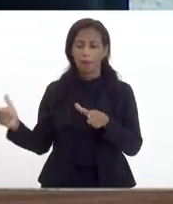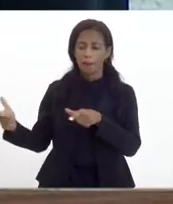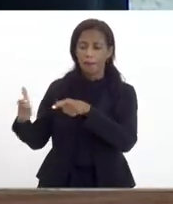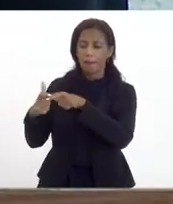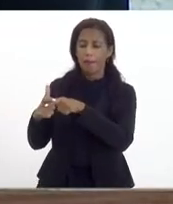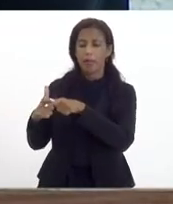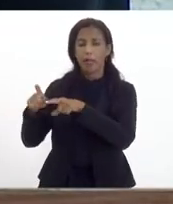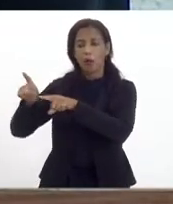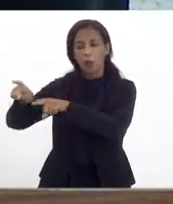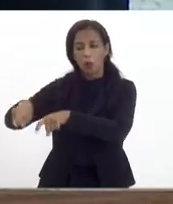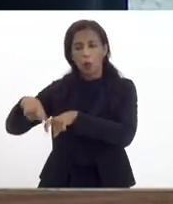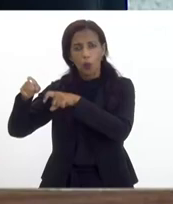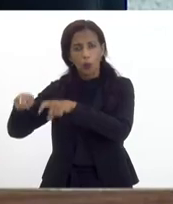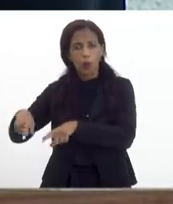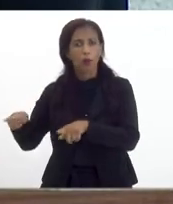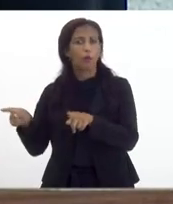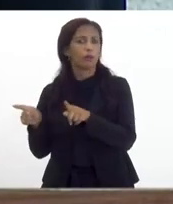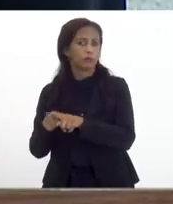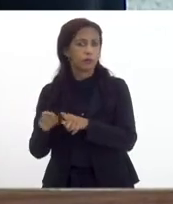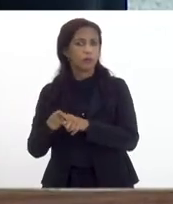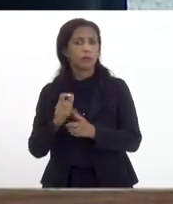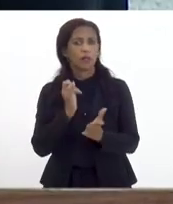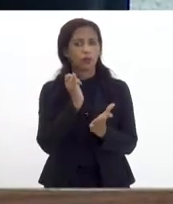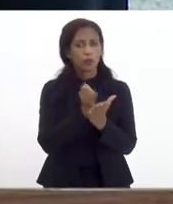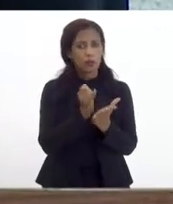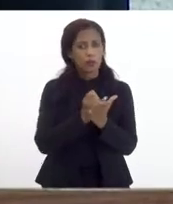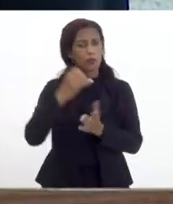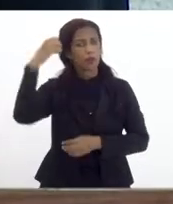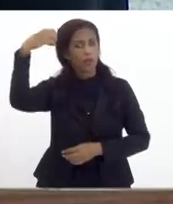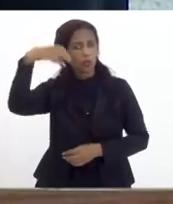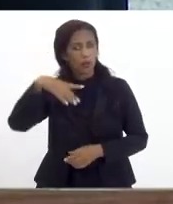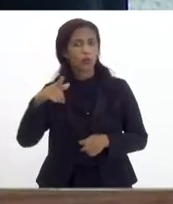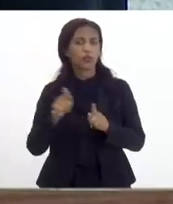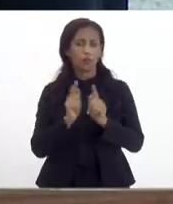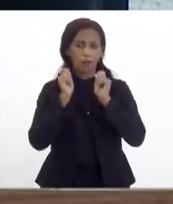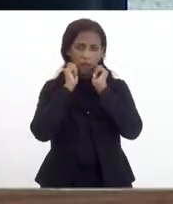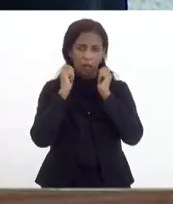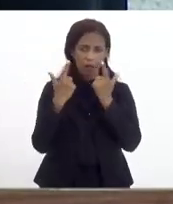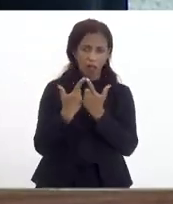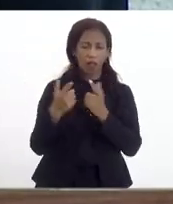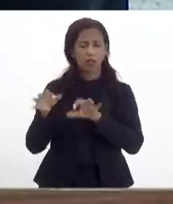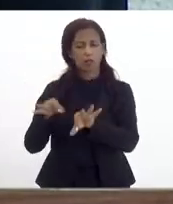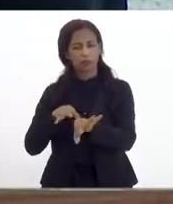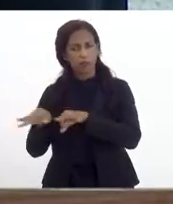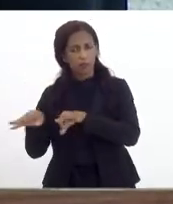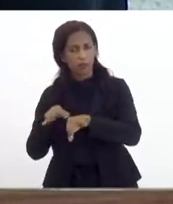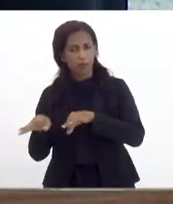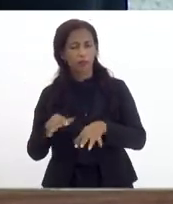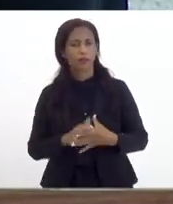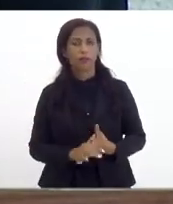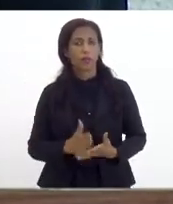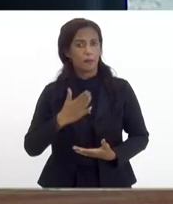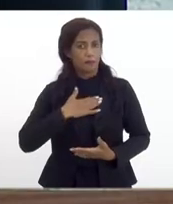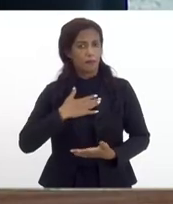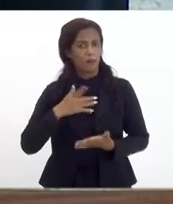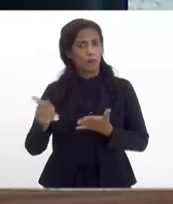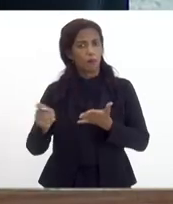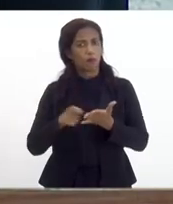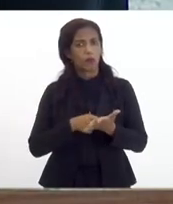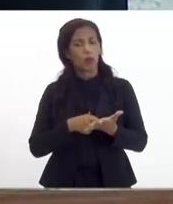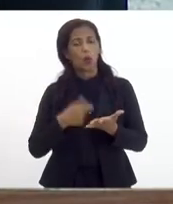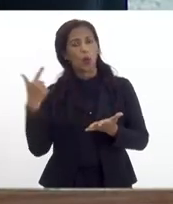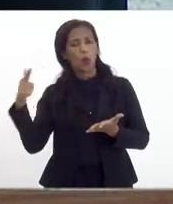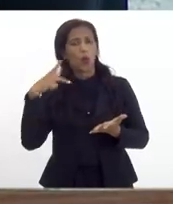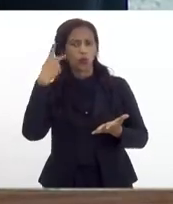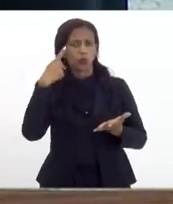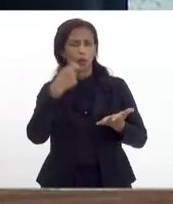produtores rurais do ICMS da conta de luz a Assembleia fez esse projeto de minha autoria com a autoria dos